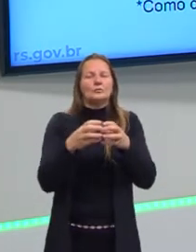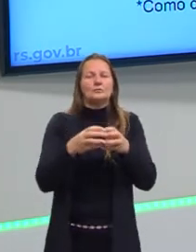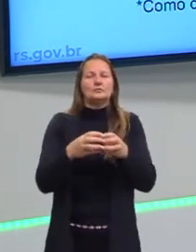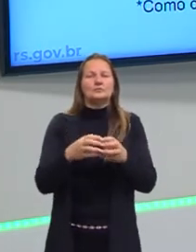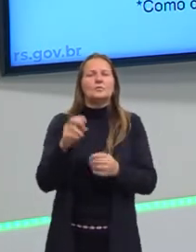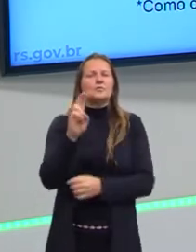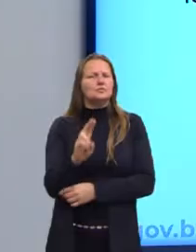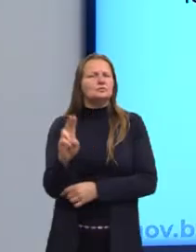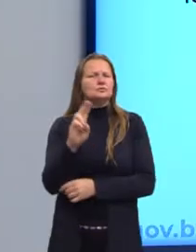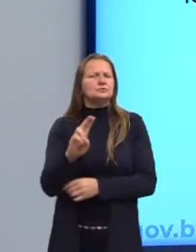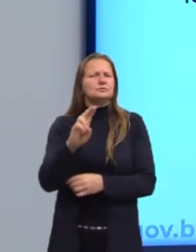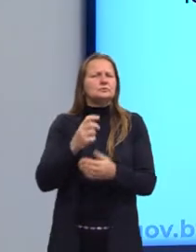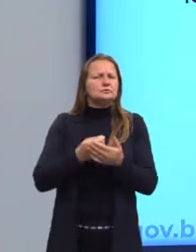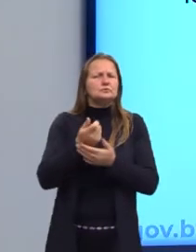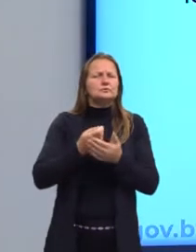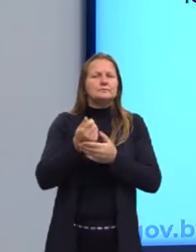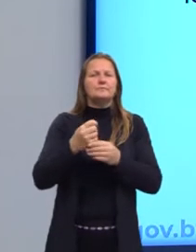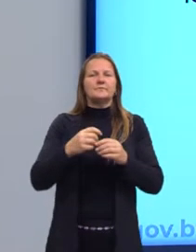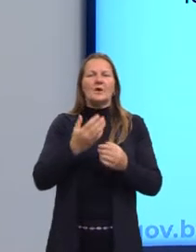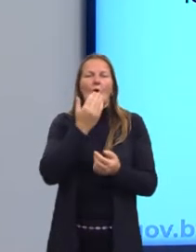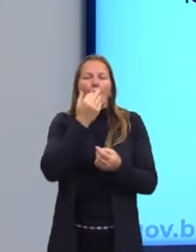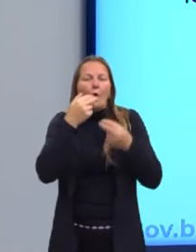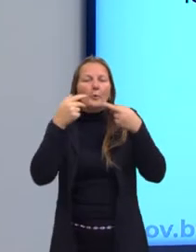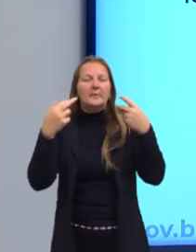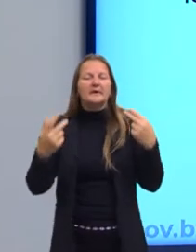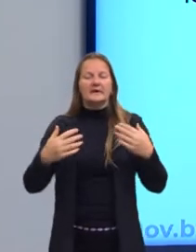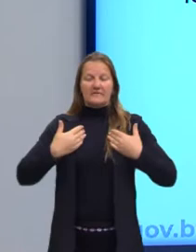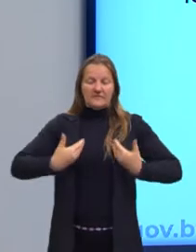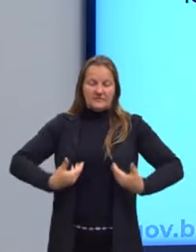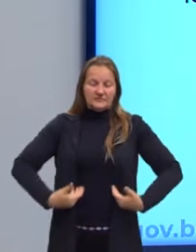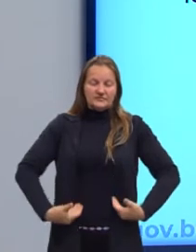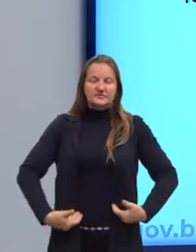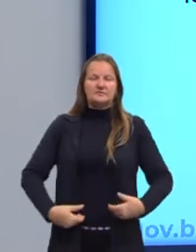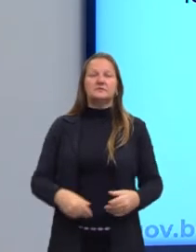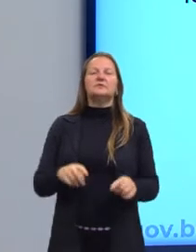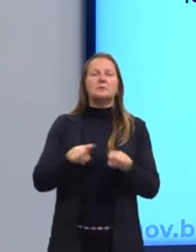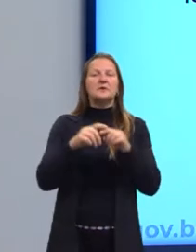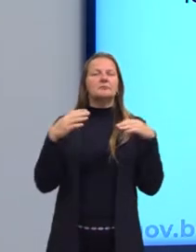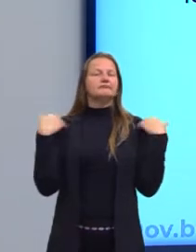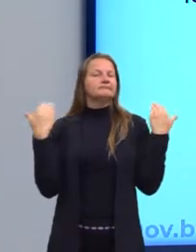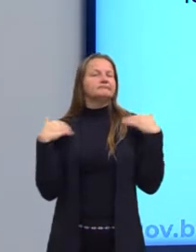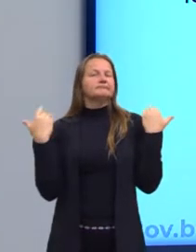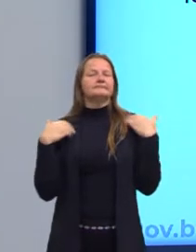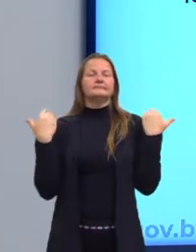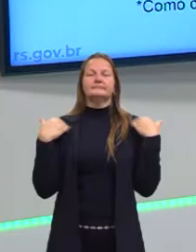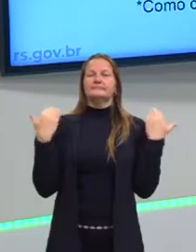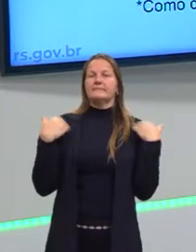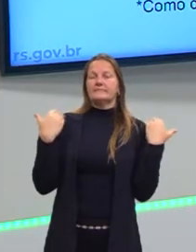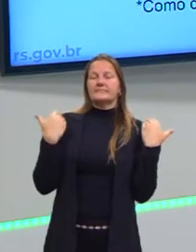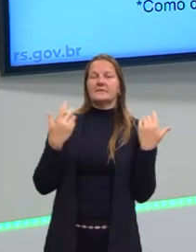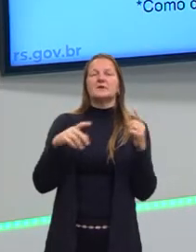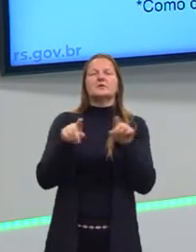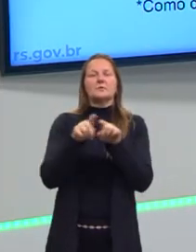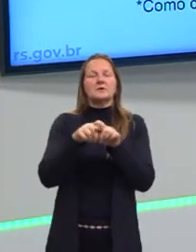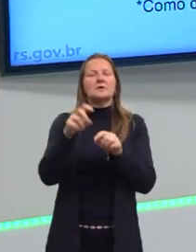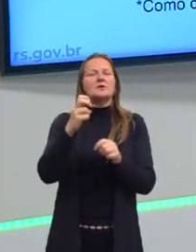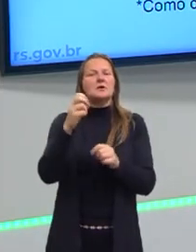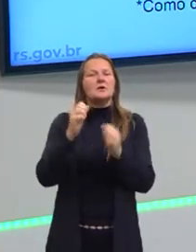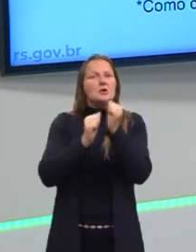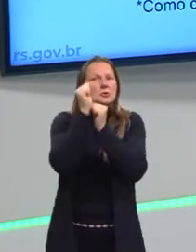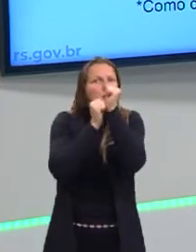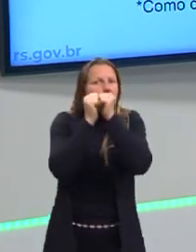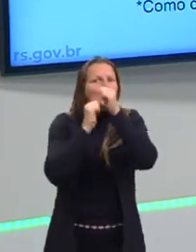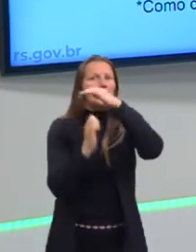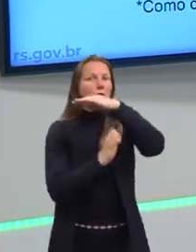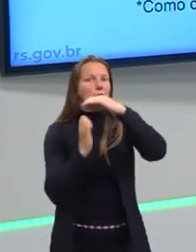Dessa forma, a ação de comer, se vestir e até o lazer, e depois aí vem a questão da indústria cultural, que vamos ver na próxima